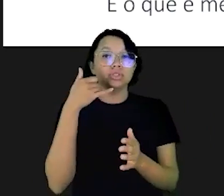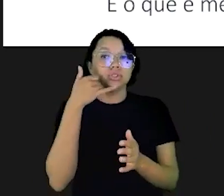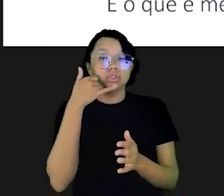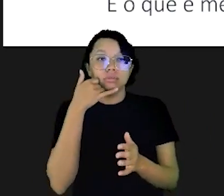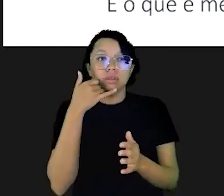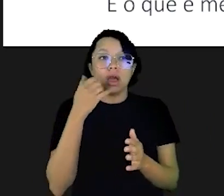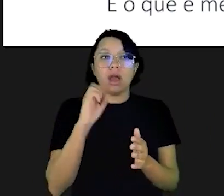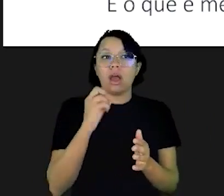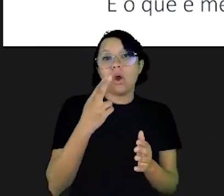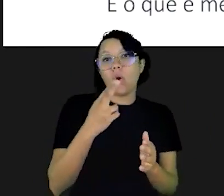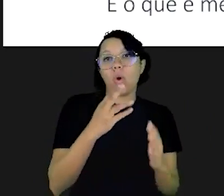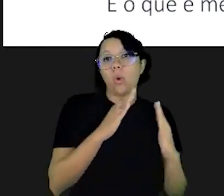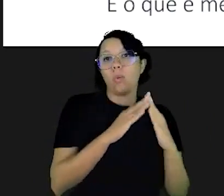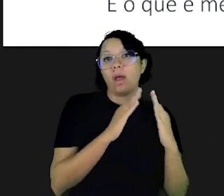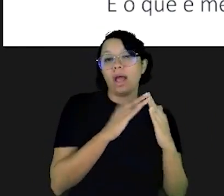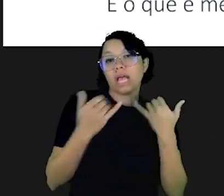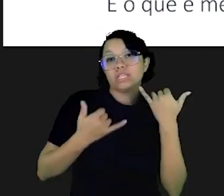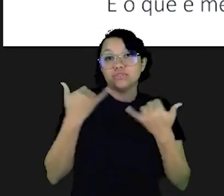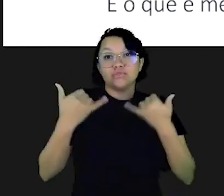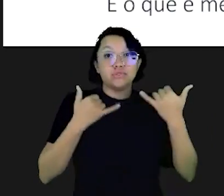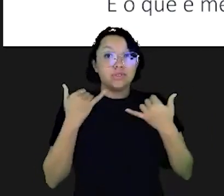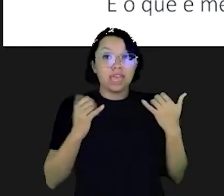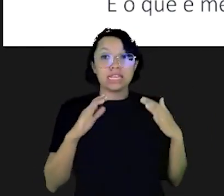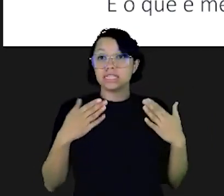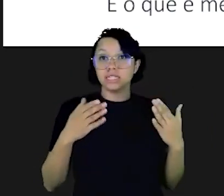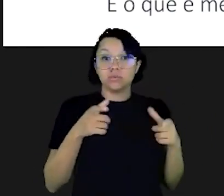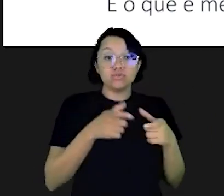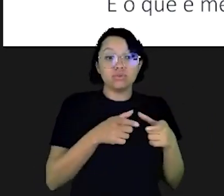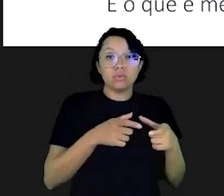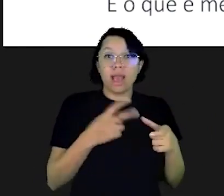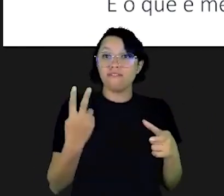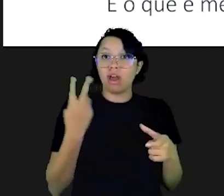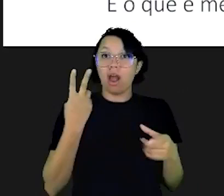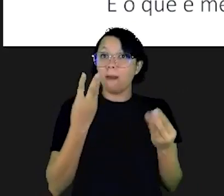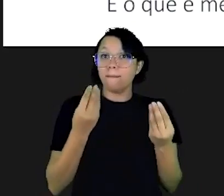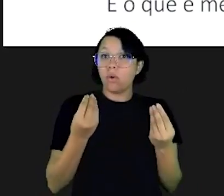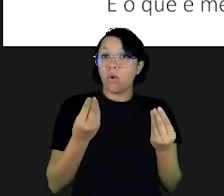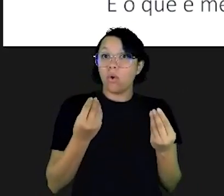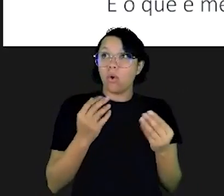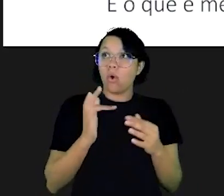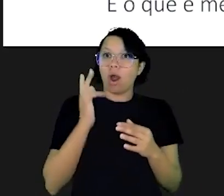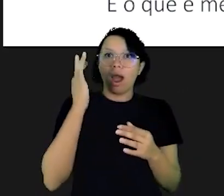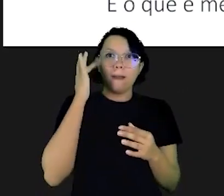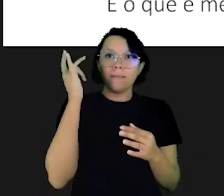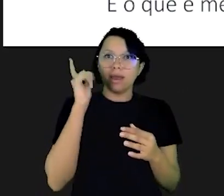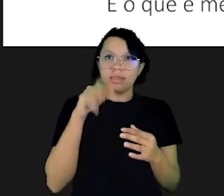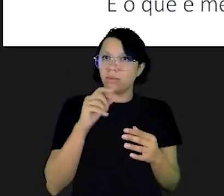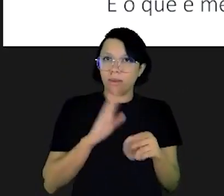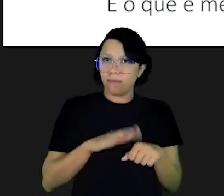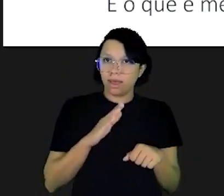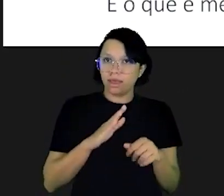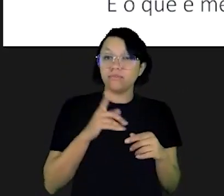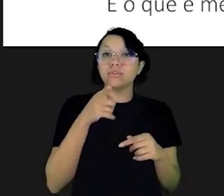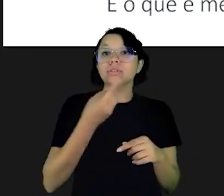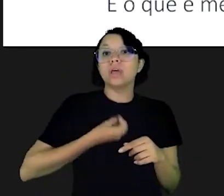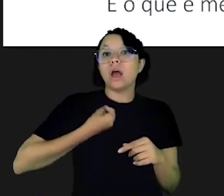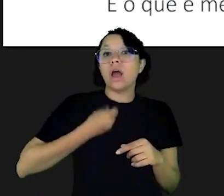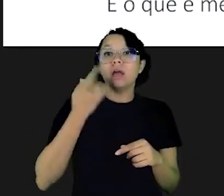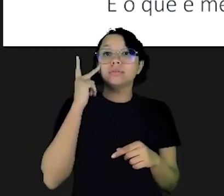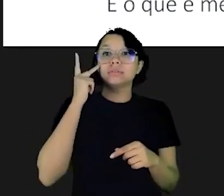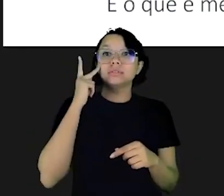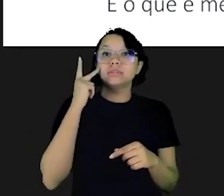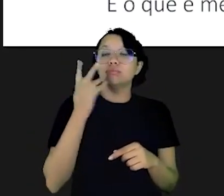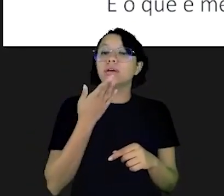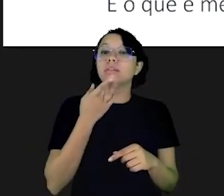alguém pode construir uma casa de festas e aquele lugar que um dia foi valorizadíssimo hoje pode não ser mais